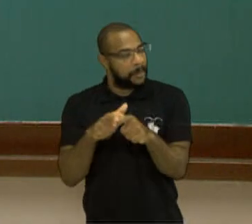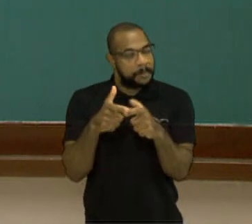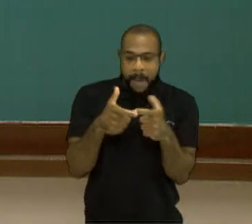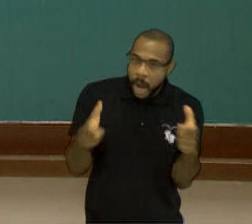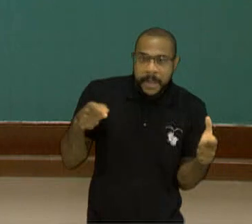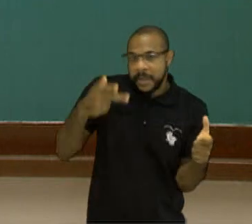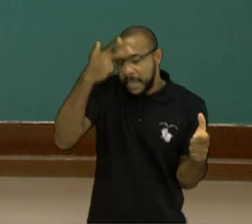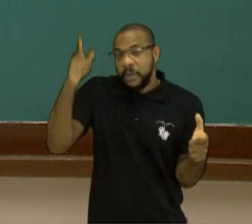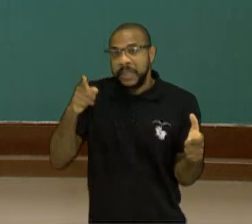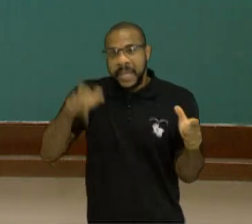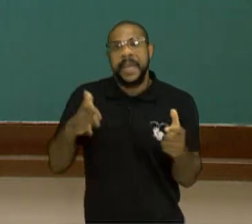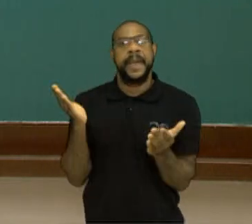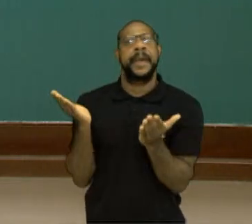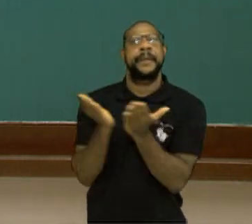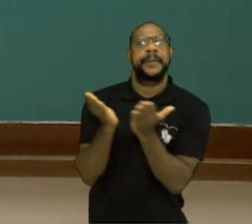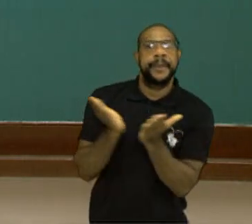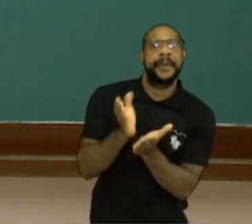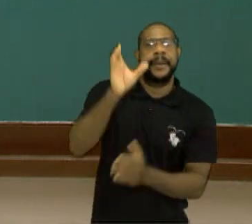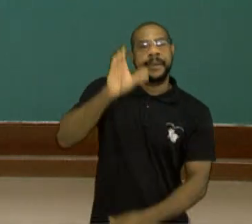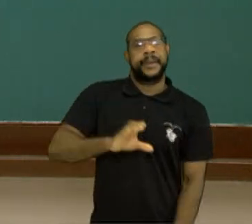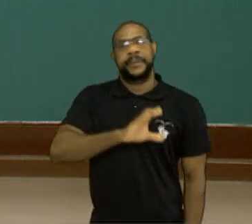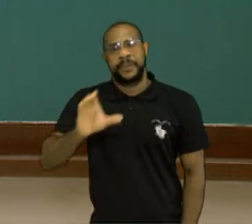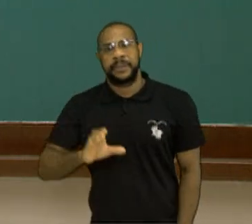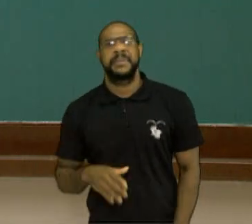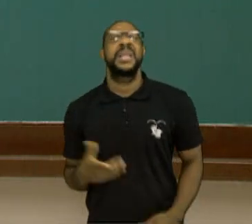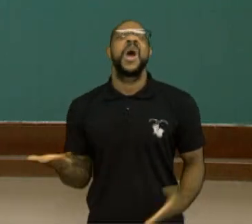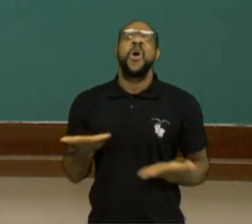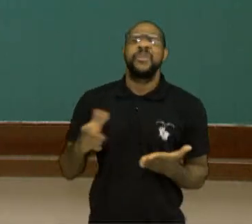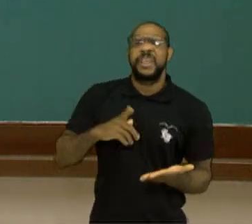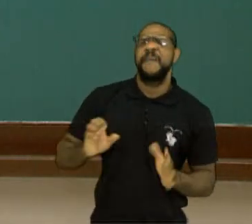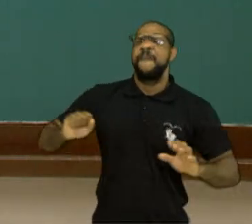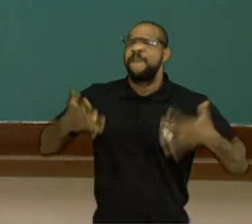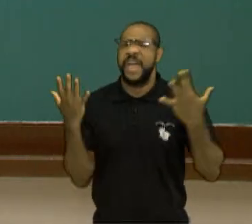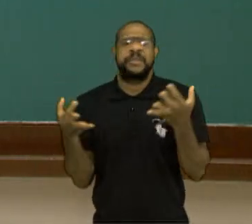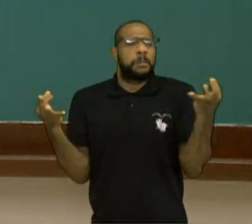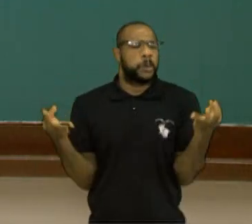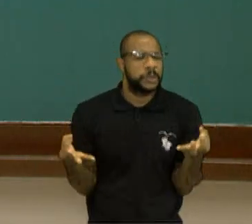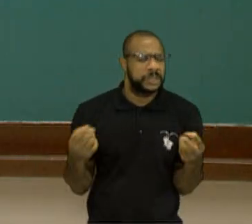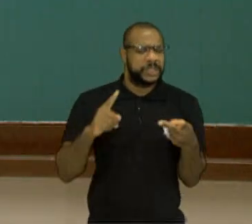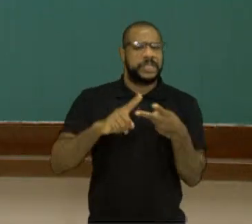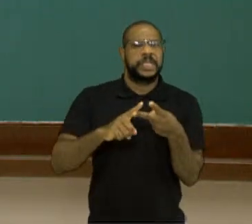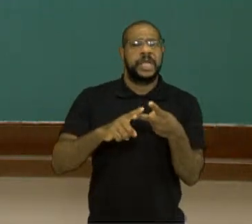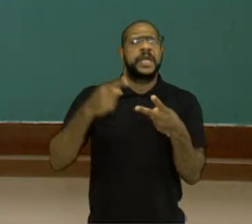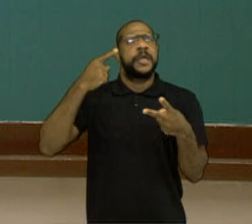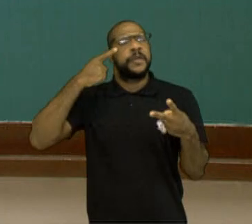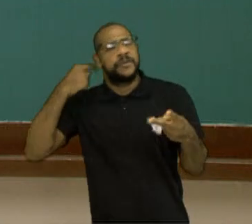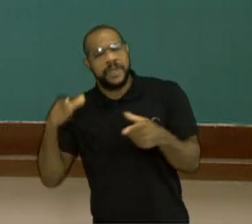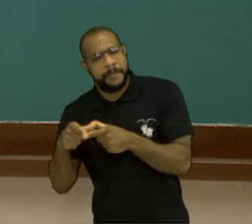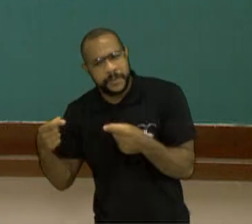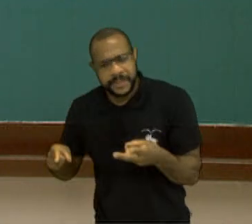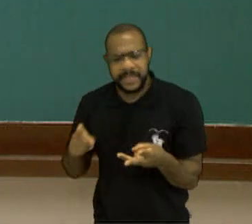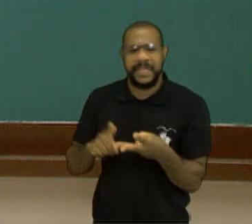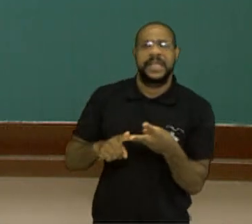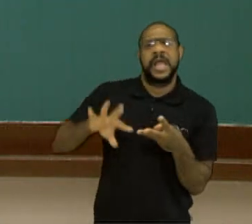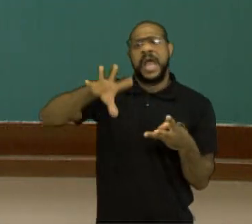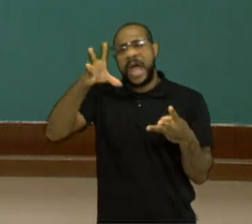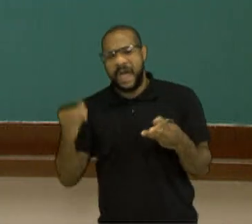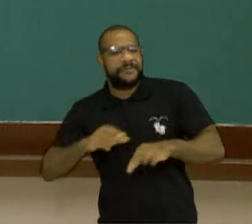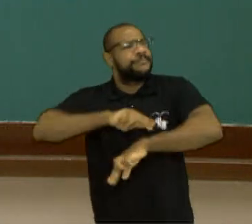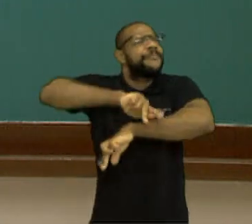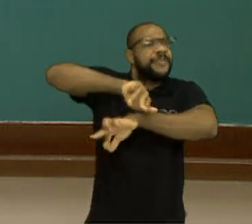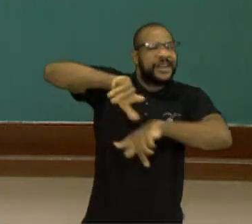colonização. Mas hoje já temos festas budistas, japonesas, indígenas, africanas e afro-brasileiras.